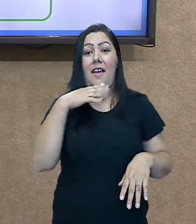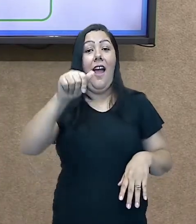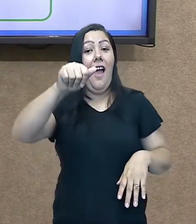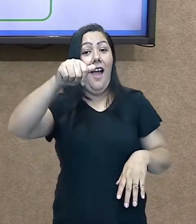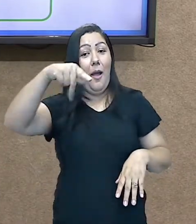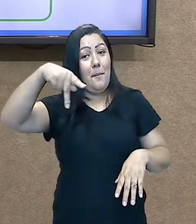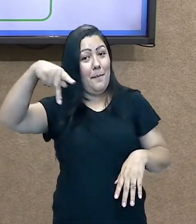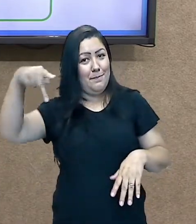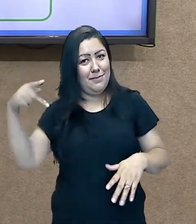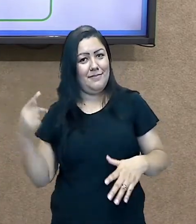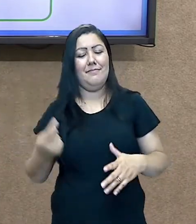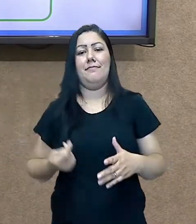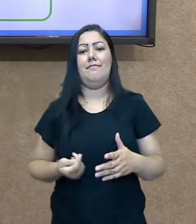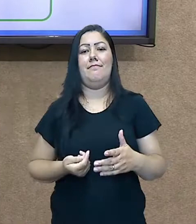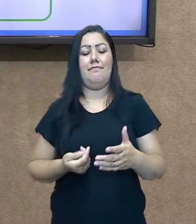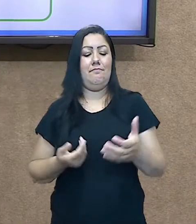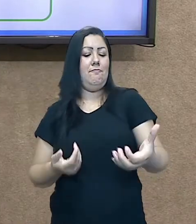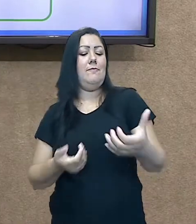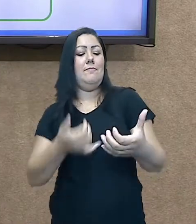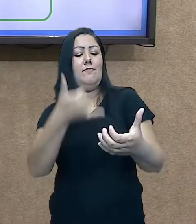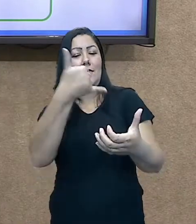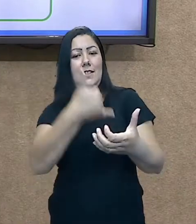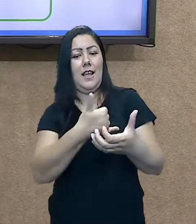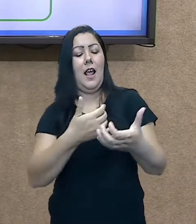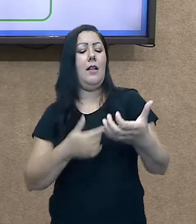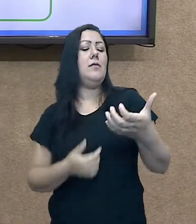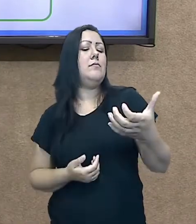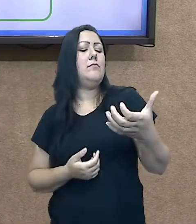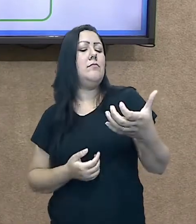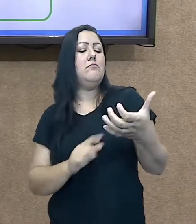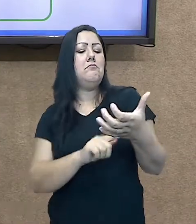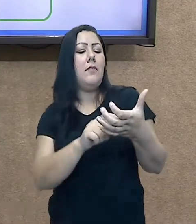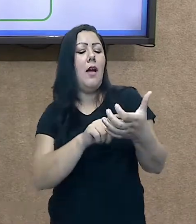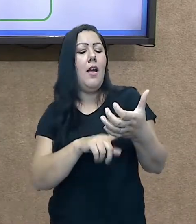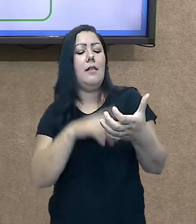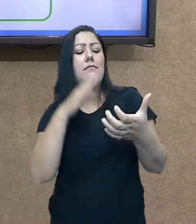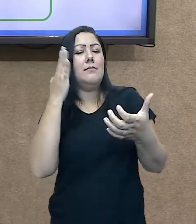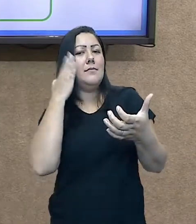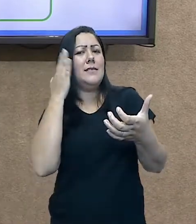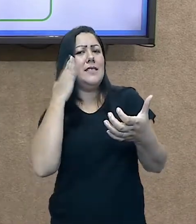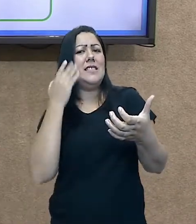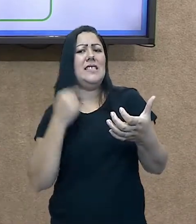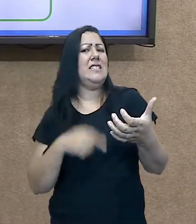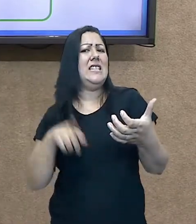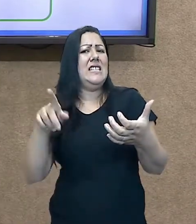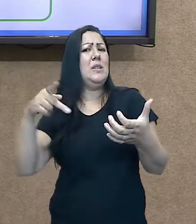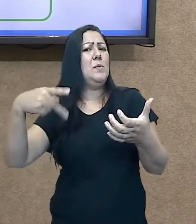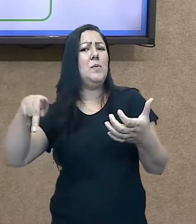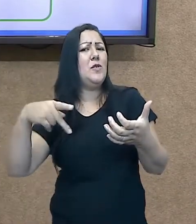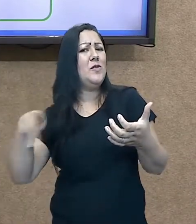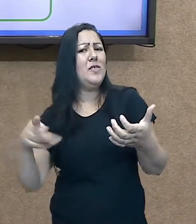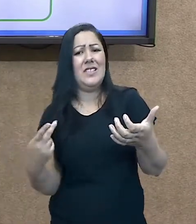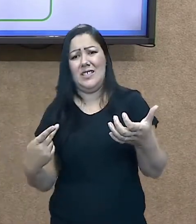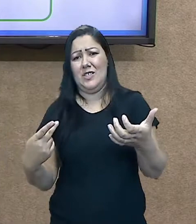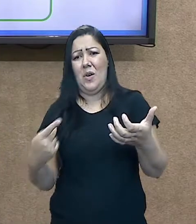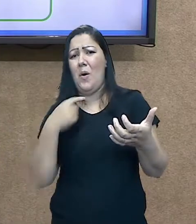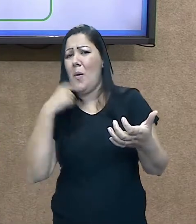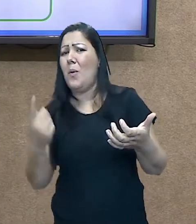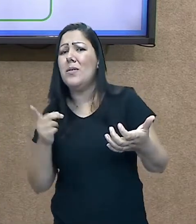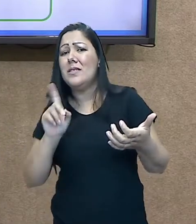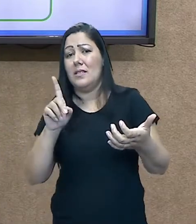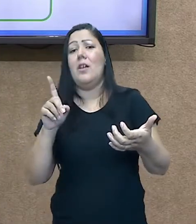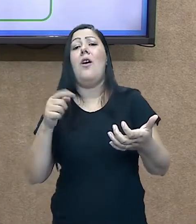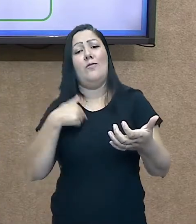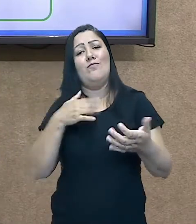sabe algo a mais. Não tenha medo de passar o que você sabe. Porque você